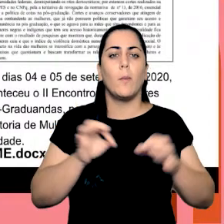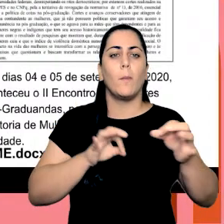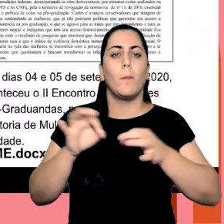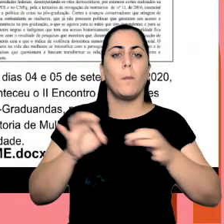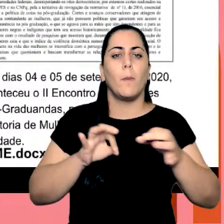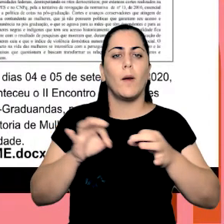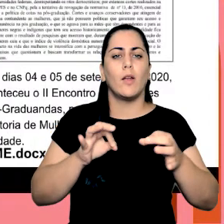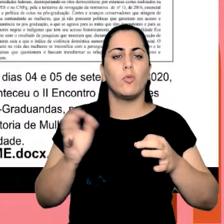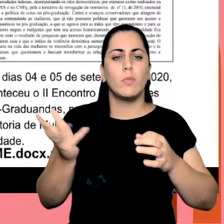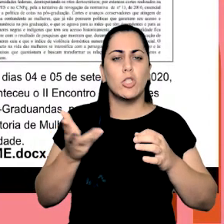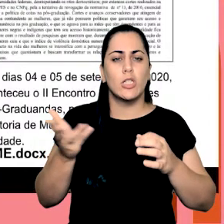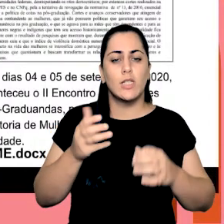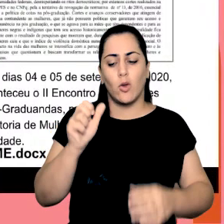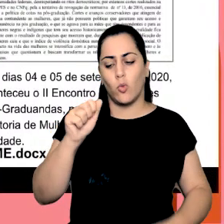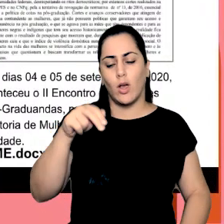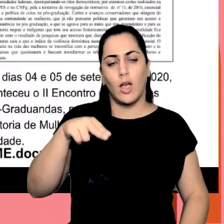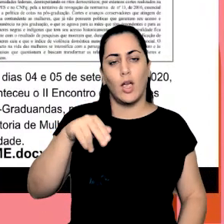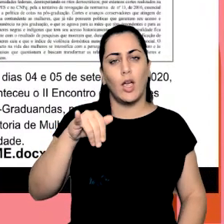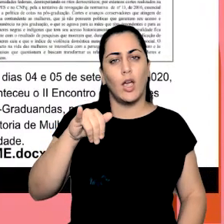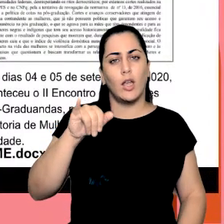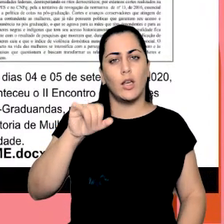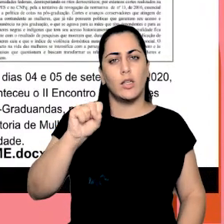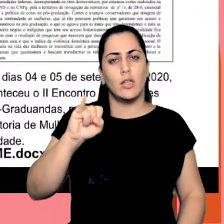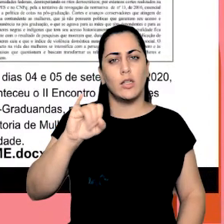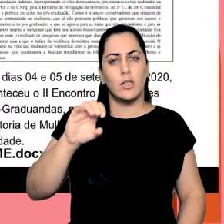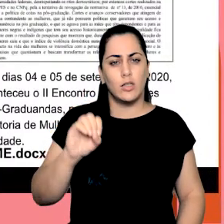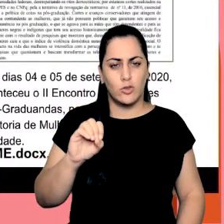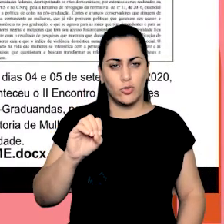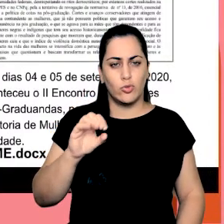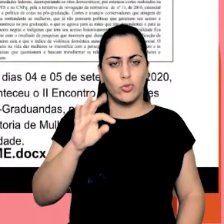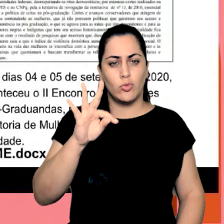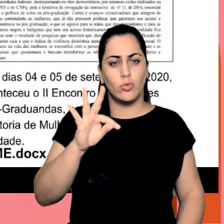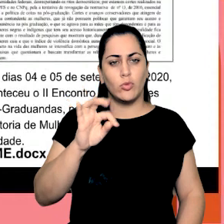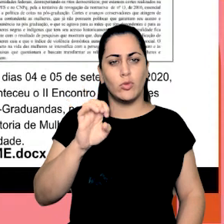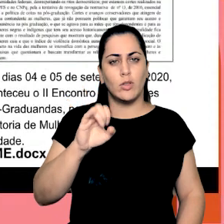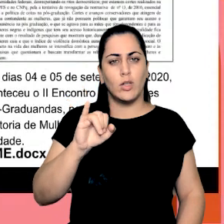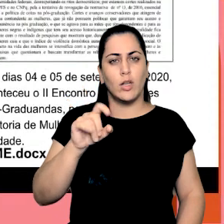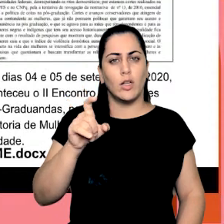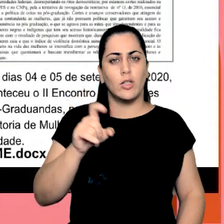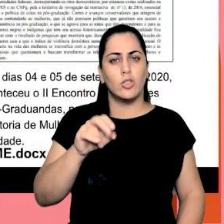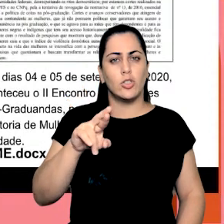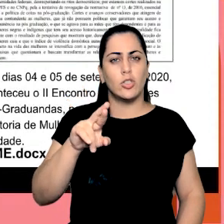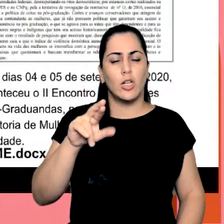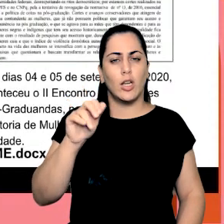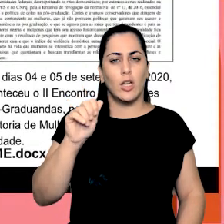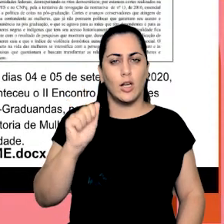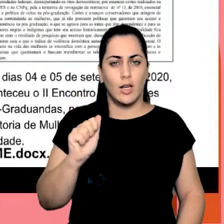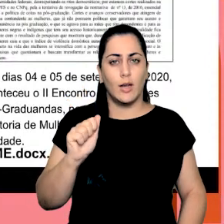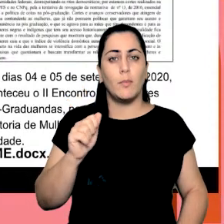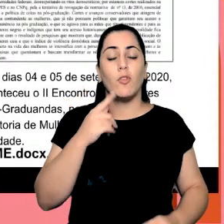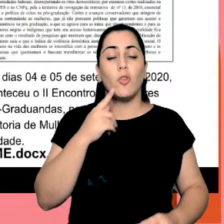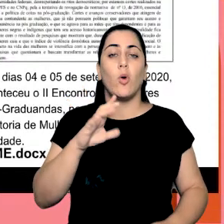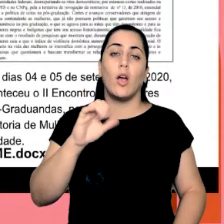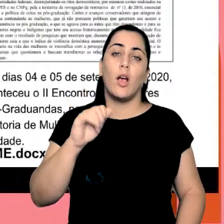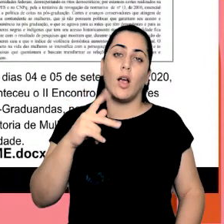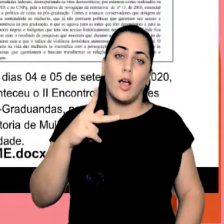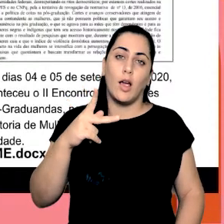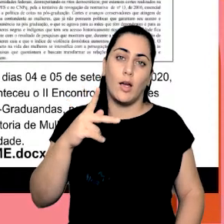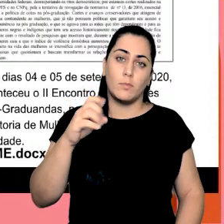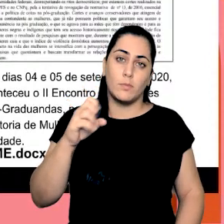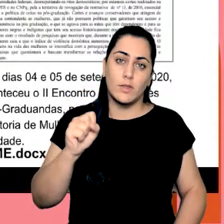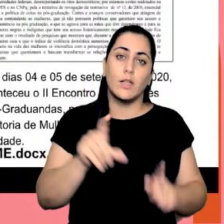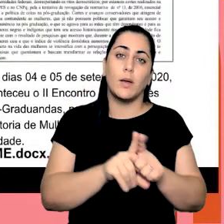Anísio Teixeira foi justamente para propor a CAPES ao CNPq a atualização da pós